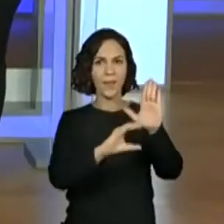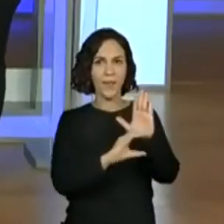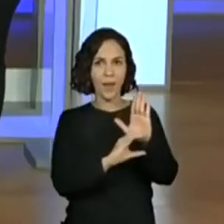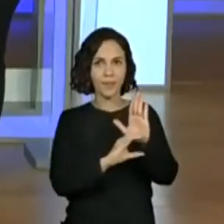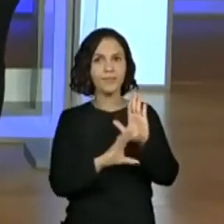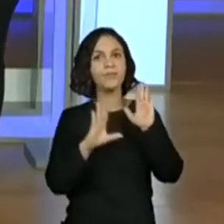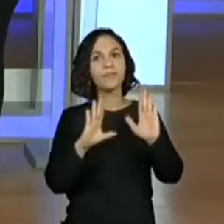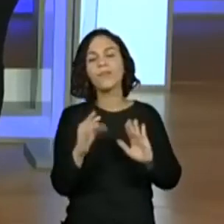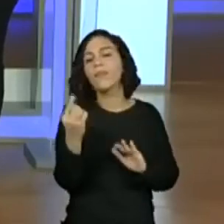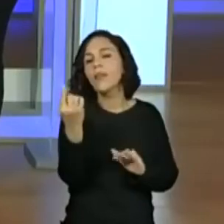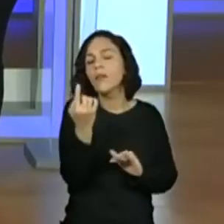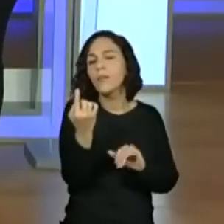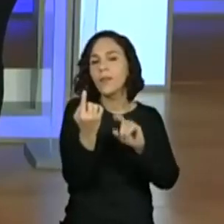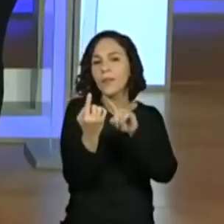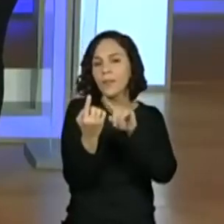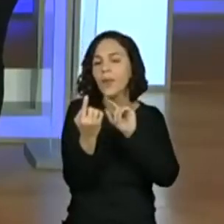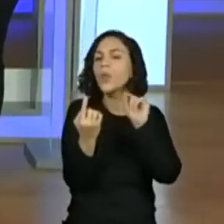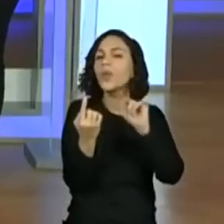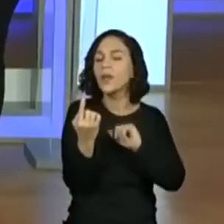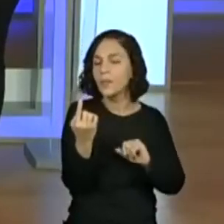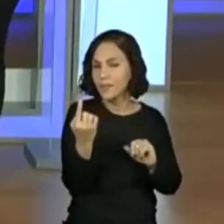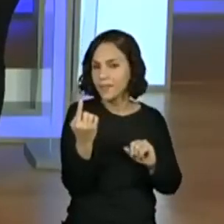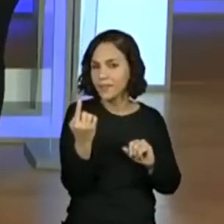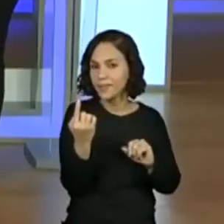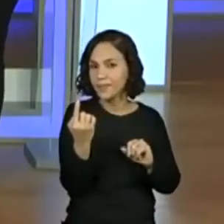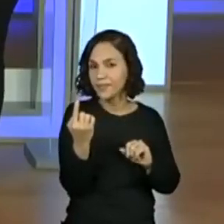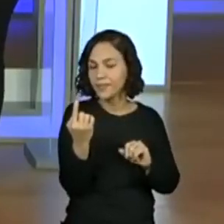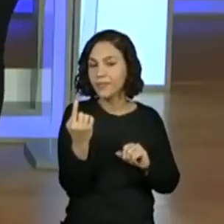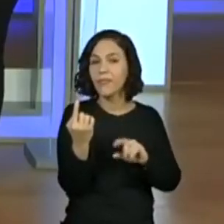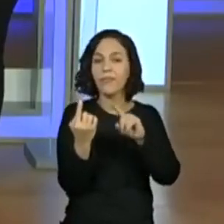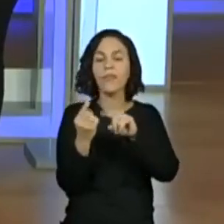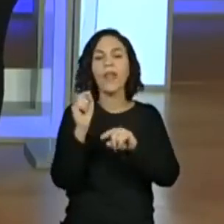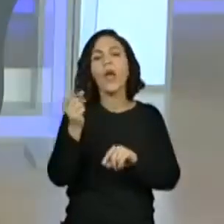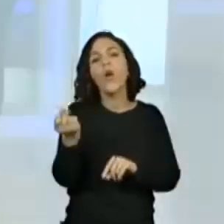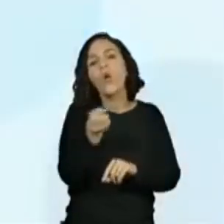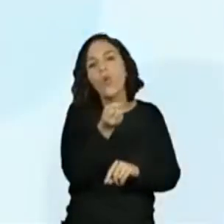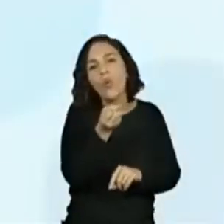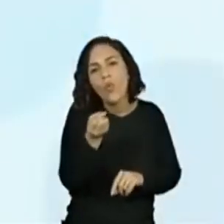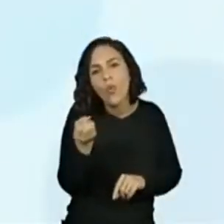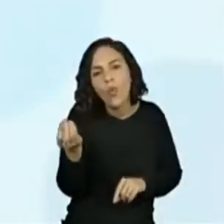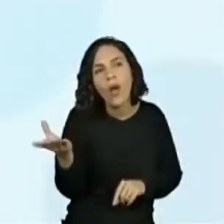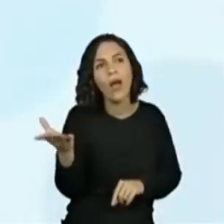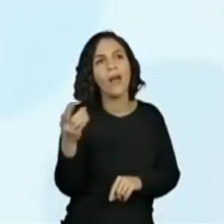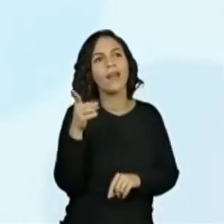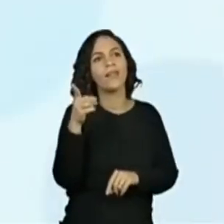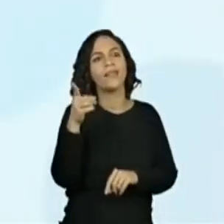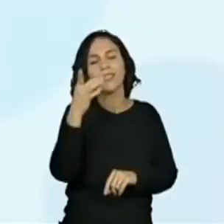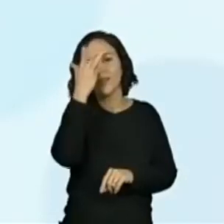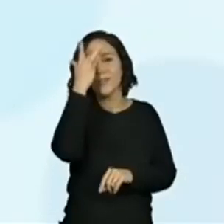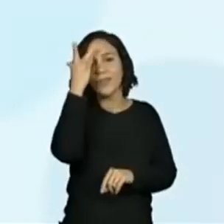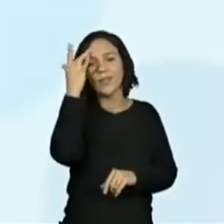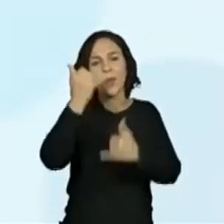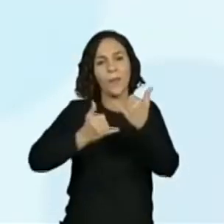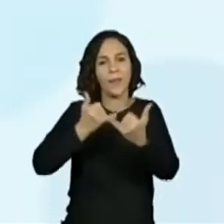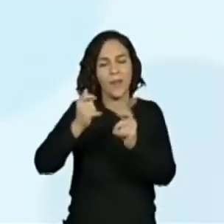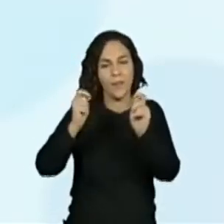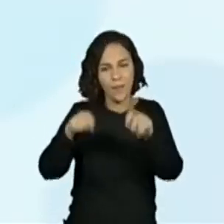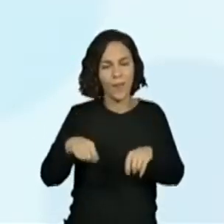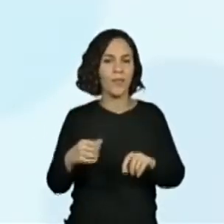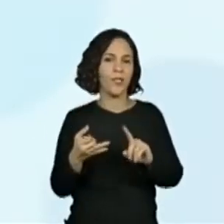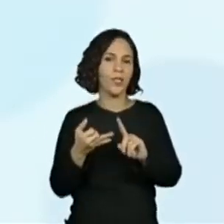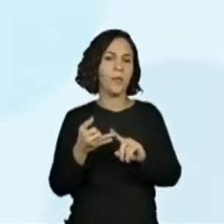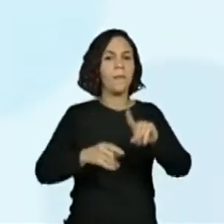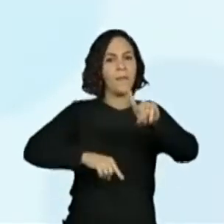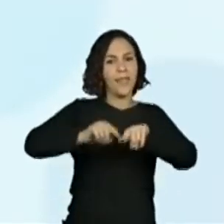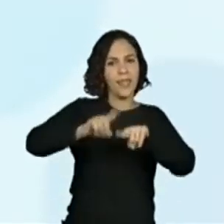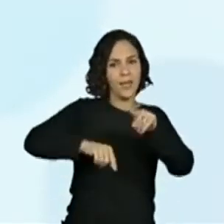partes? A gente tem uma primeira parte, que a gente tem ali o número de participantes. Participantes. O material que é preciso.